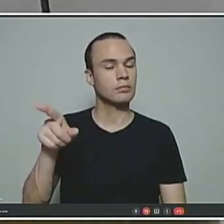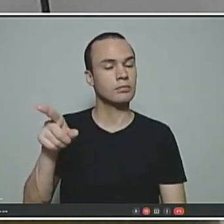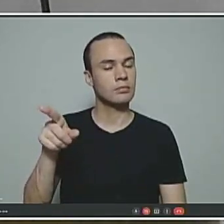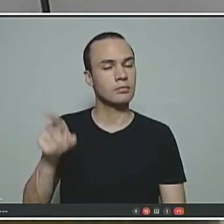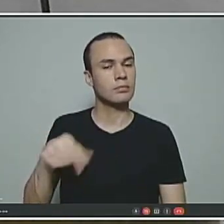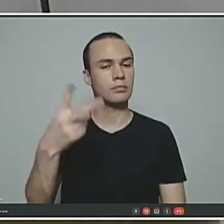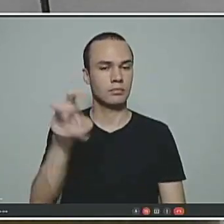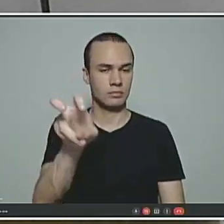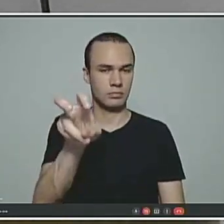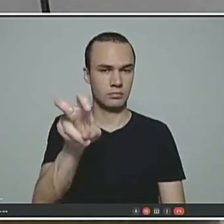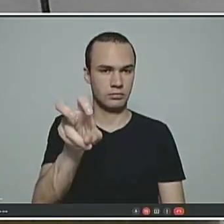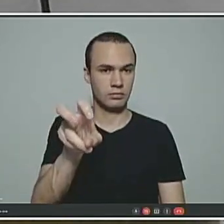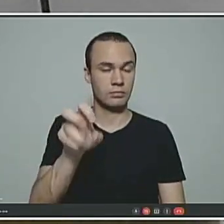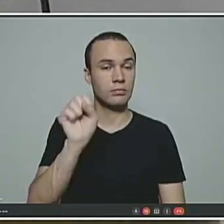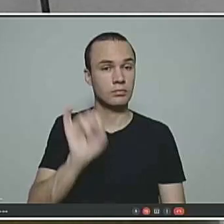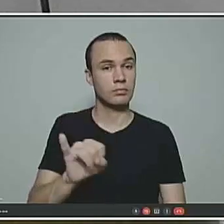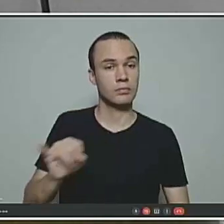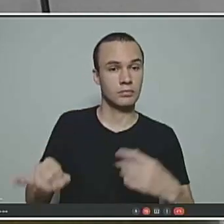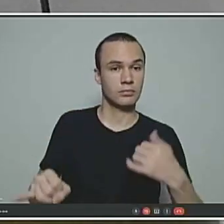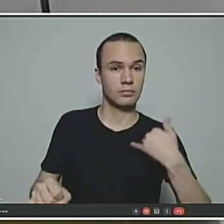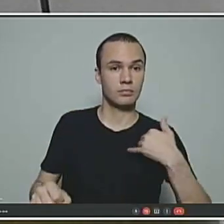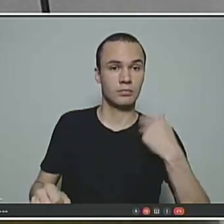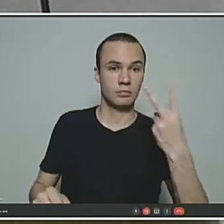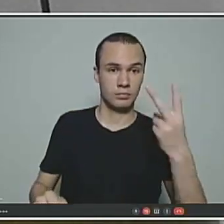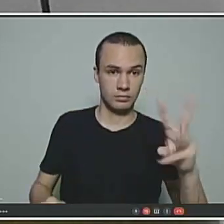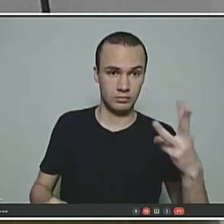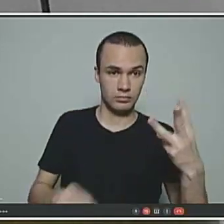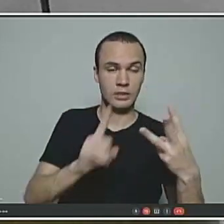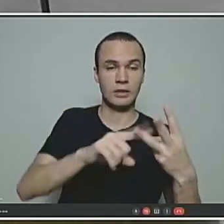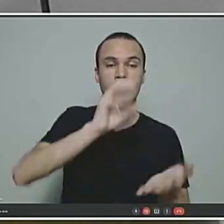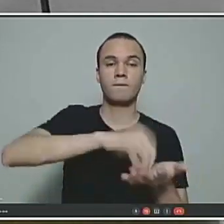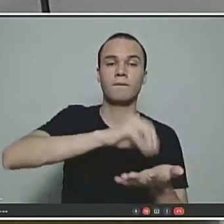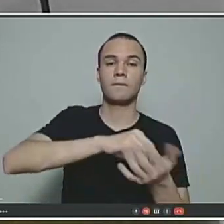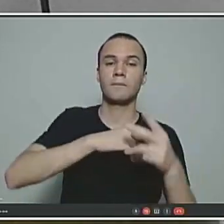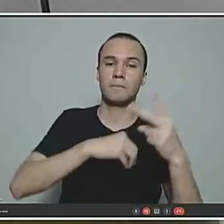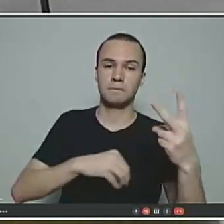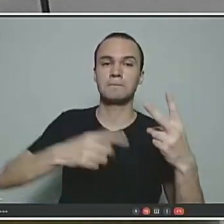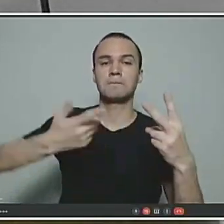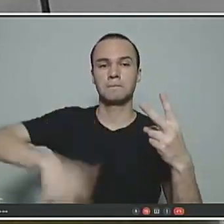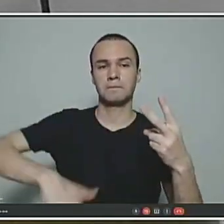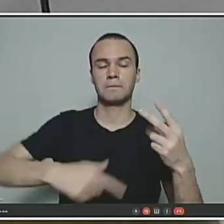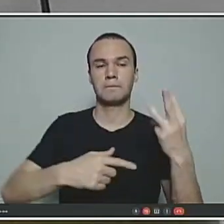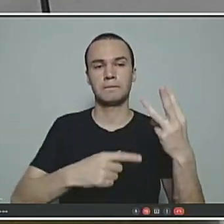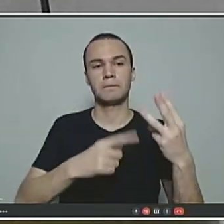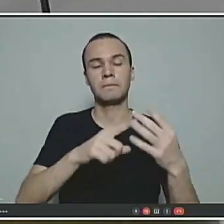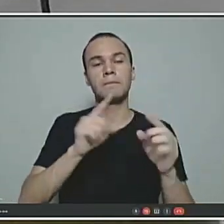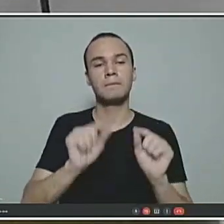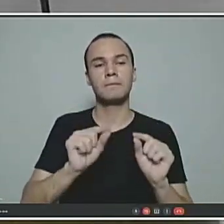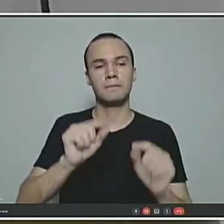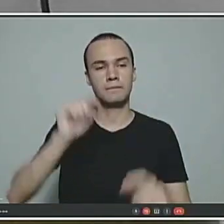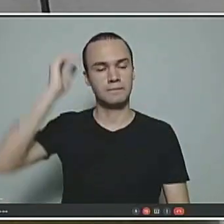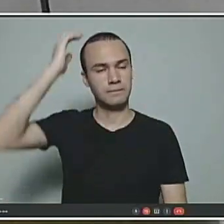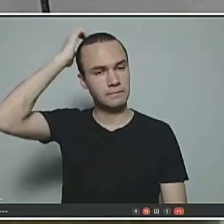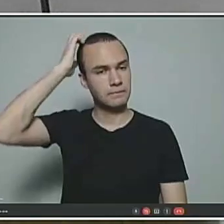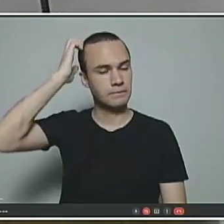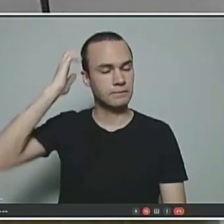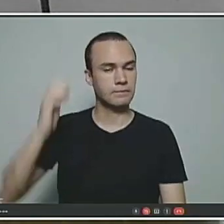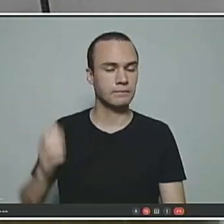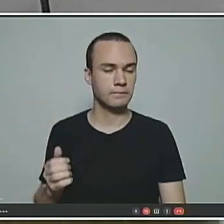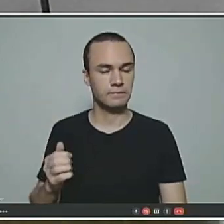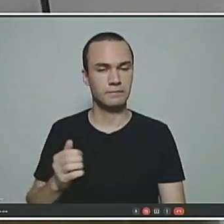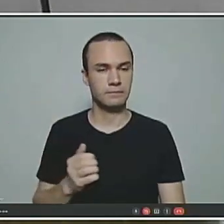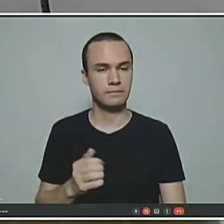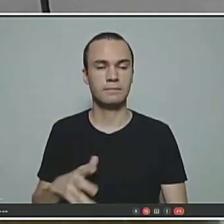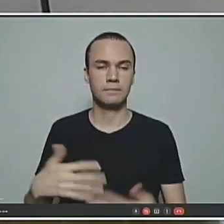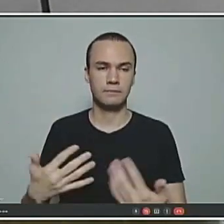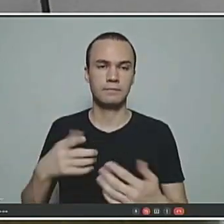25. se tem 23, falta 2. Tempo correspondente, mais 2. Vai ter que ficar 4. Vai ter que ficar 4. Porque a